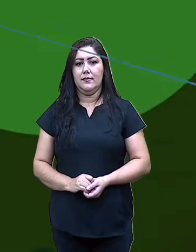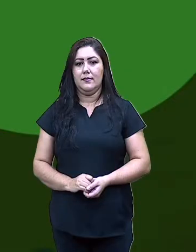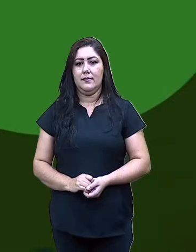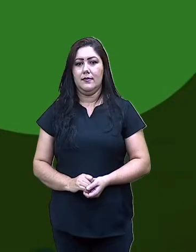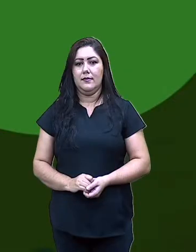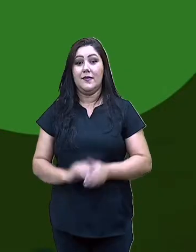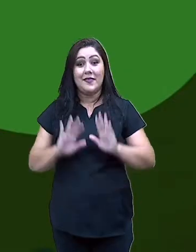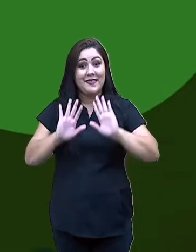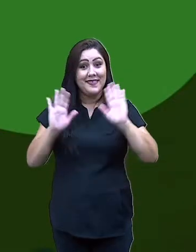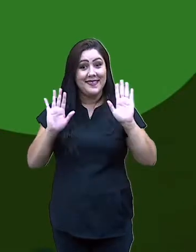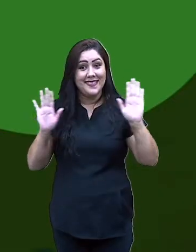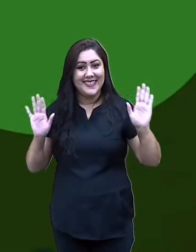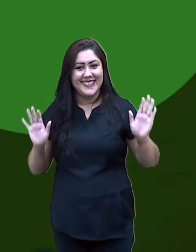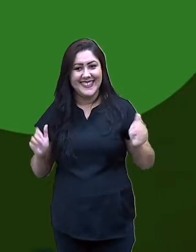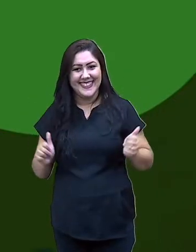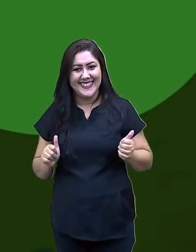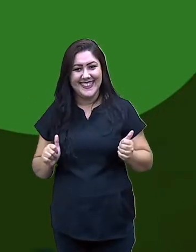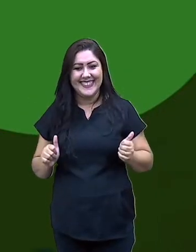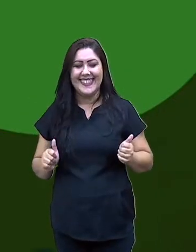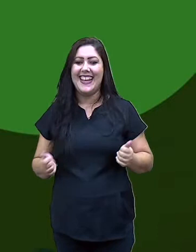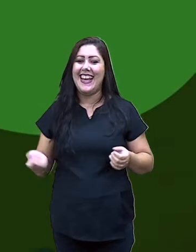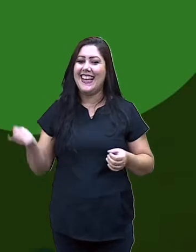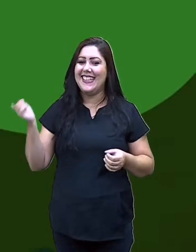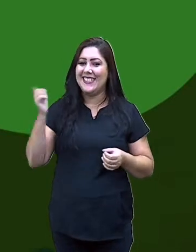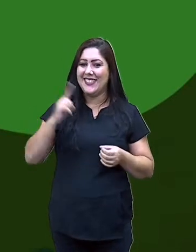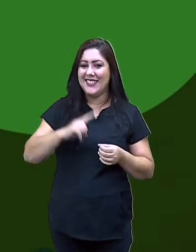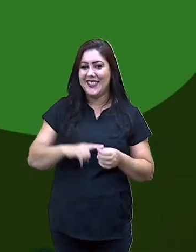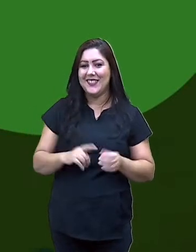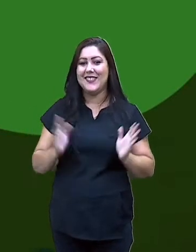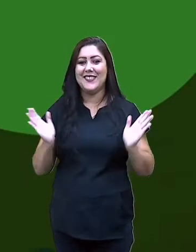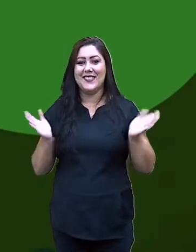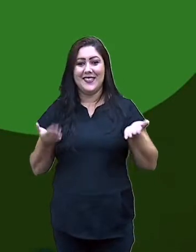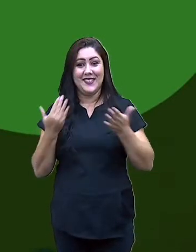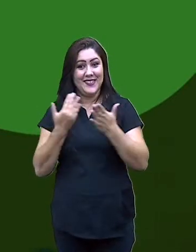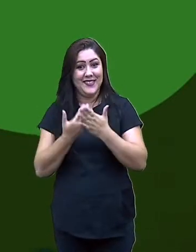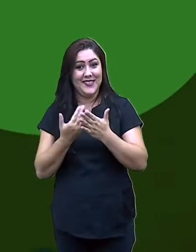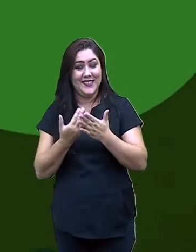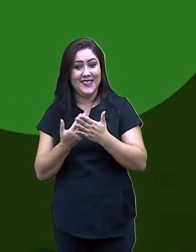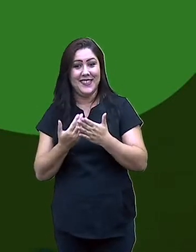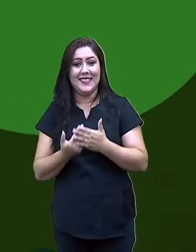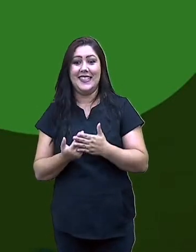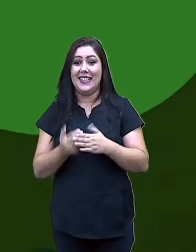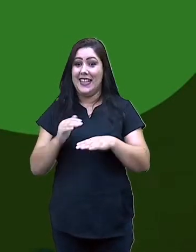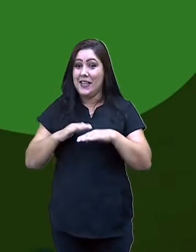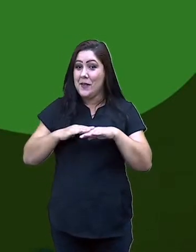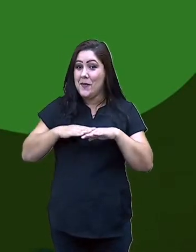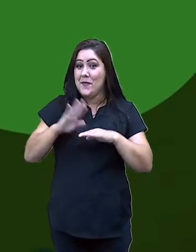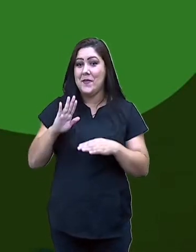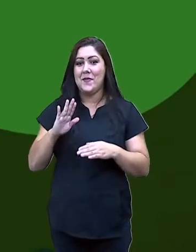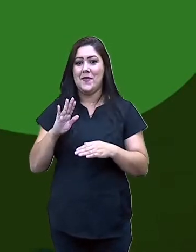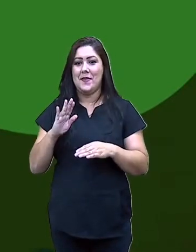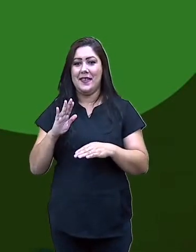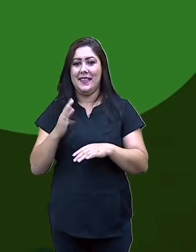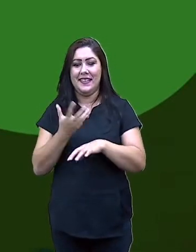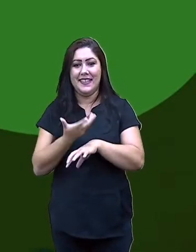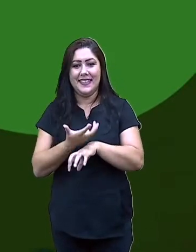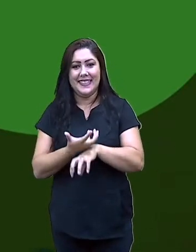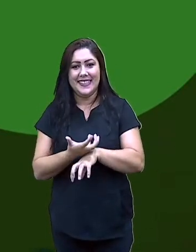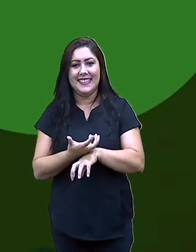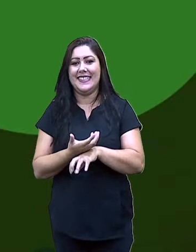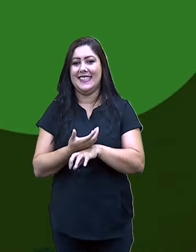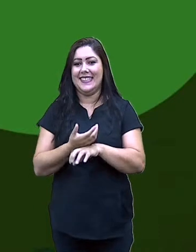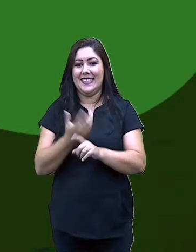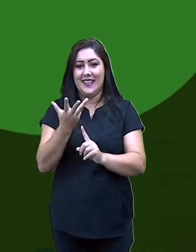Olá, estamos de volta para mais uma aula de arte, onde nós vamos ficar juntinhos,